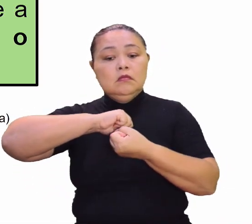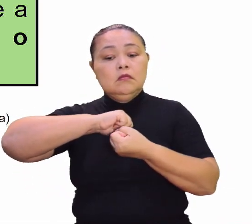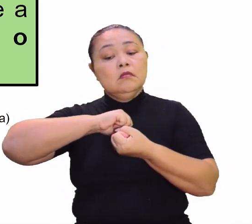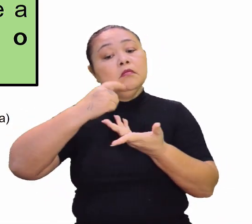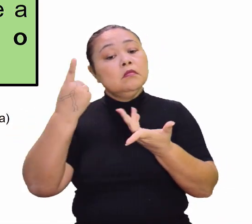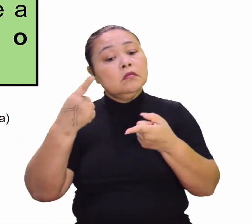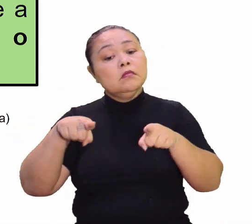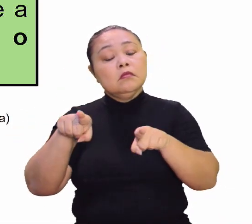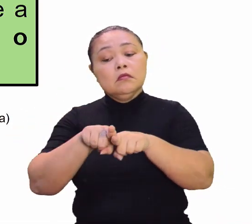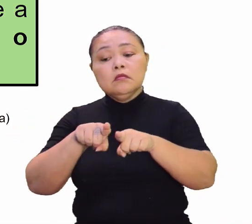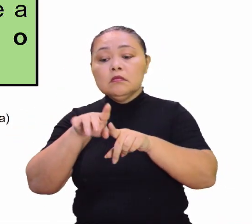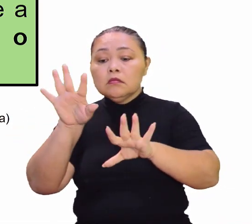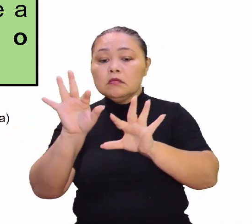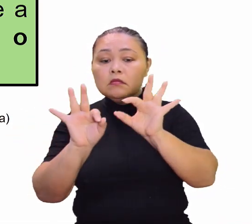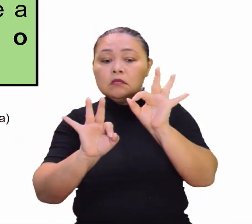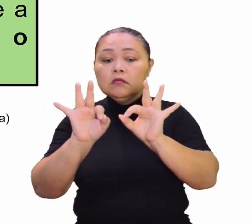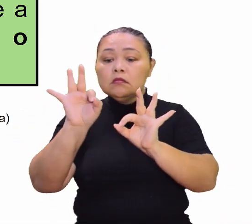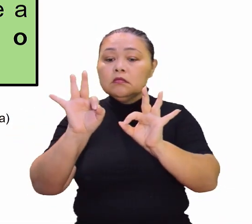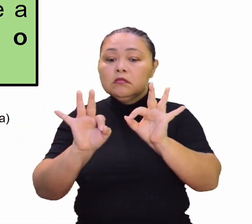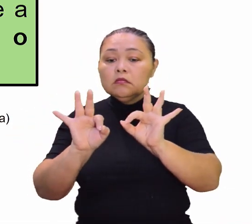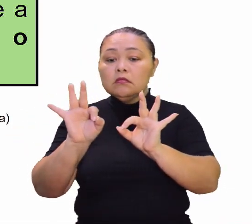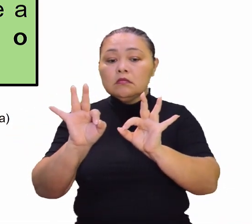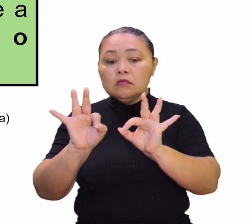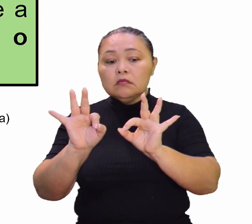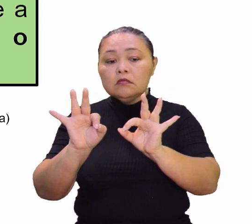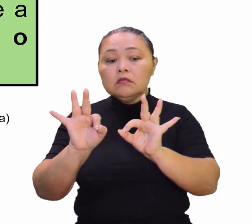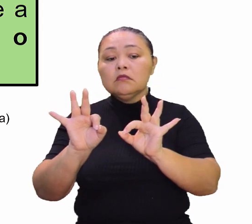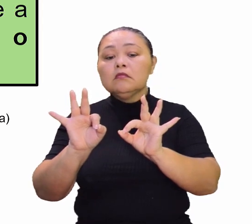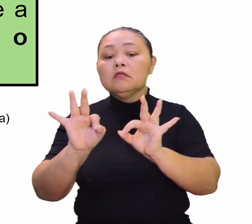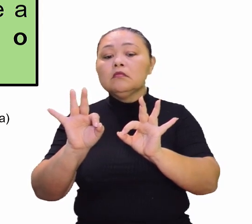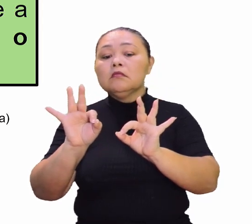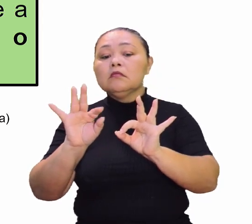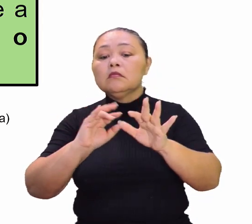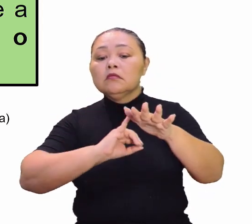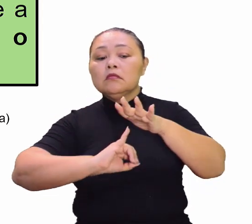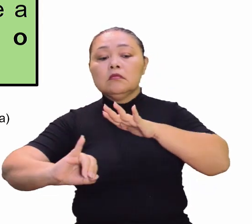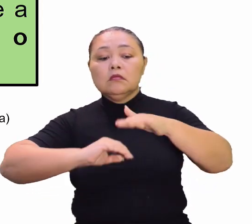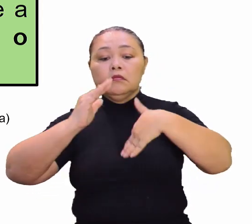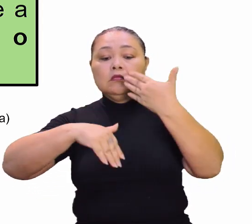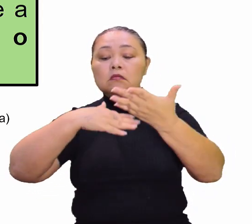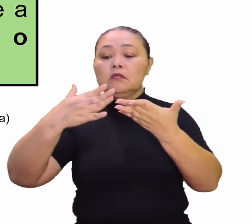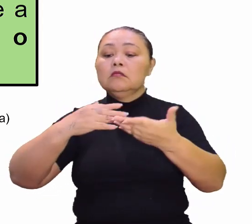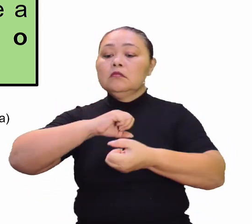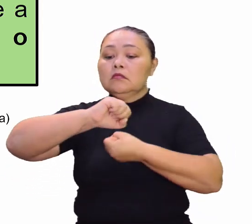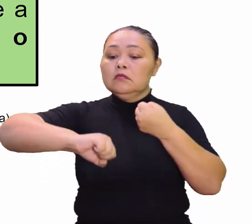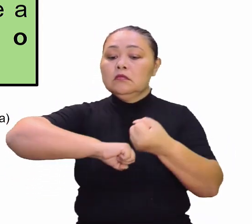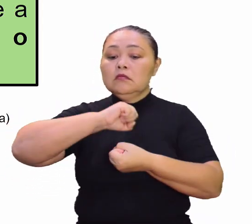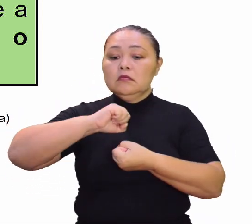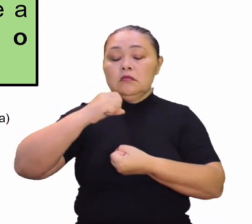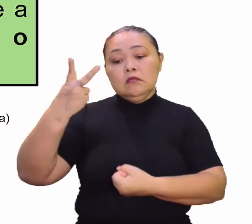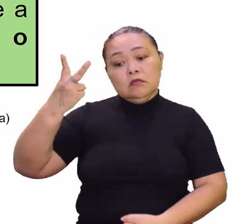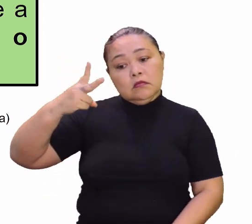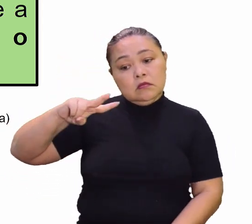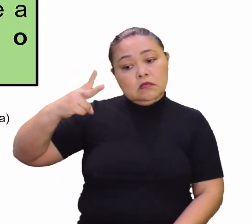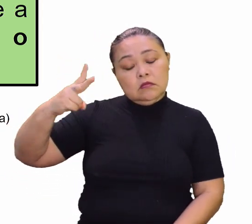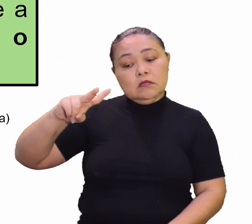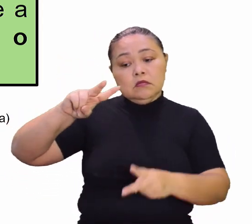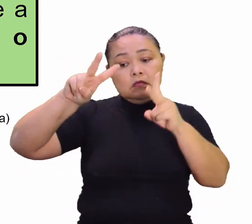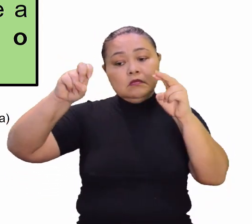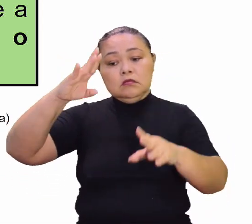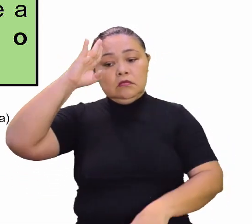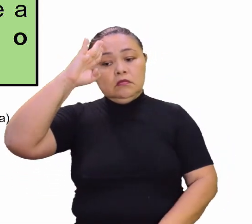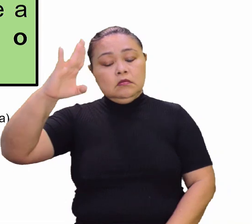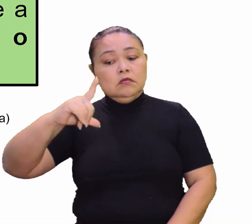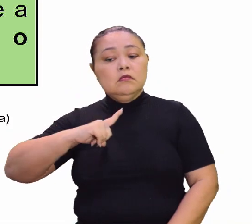e a estrutura institucional para o desenvolvimento sustentável. Foram os dois temas